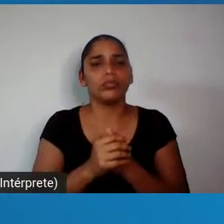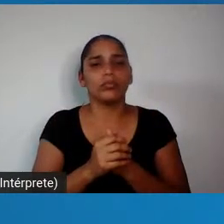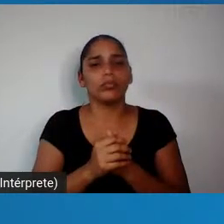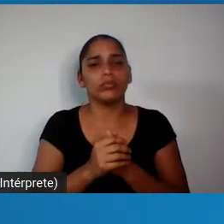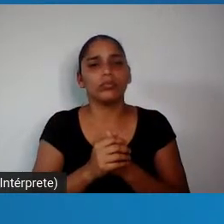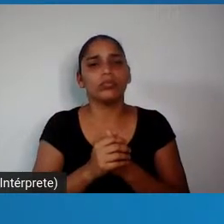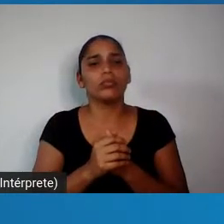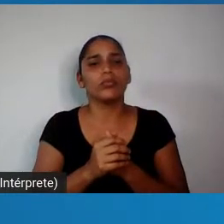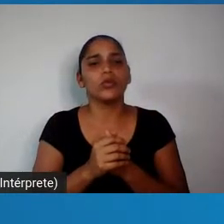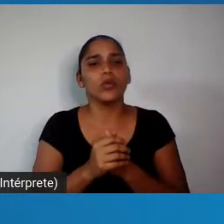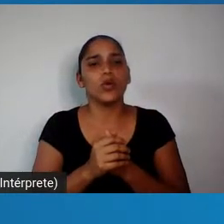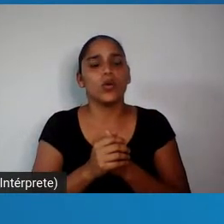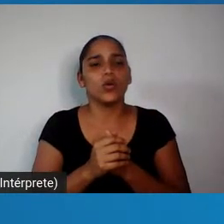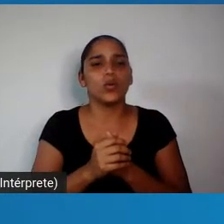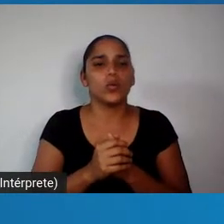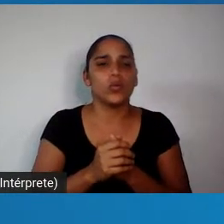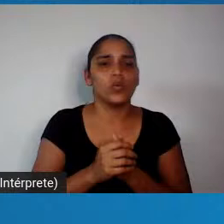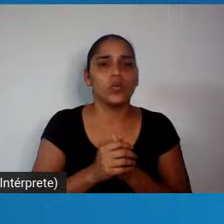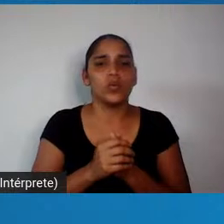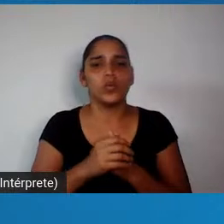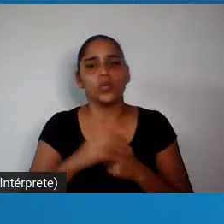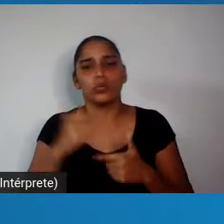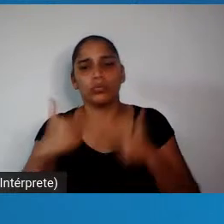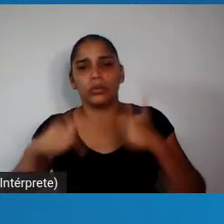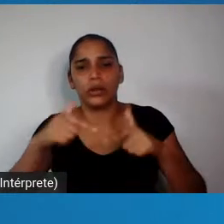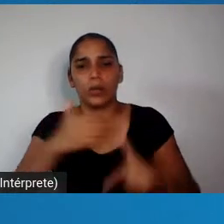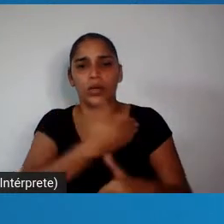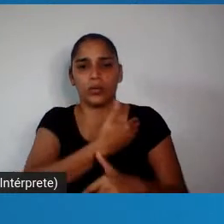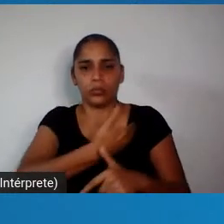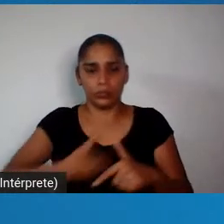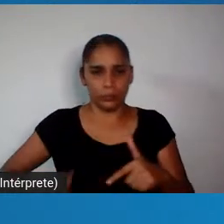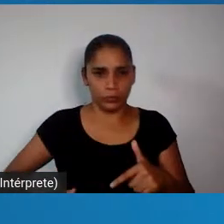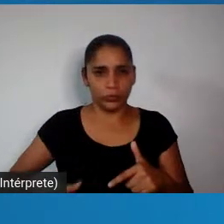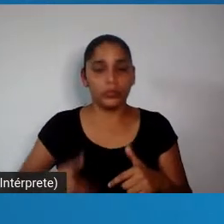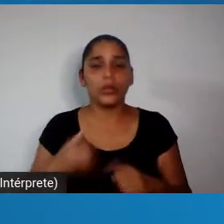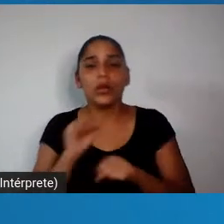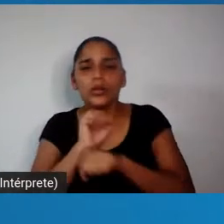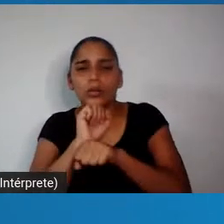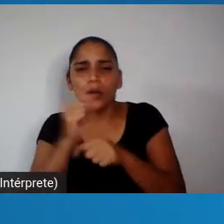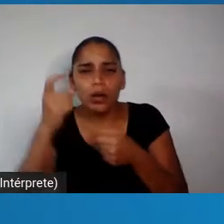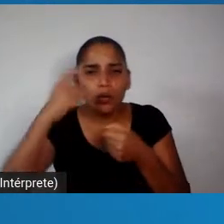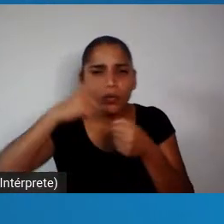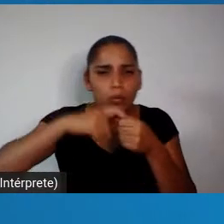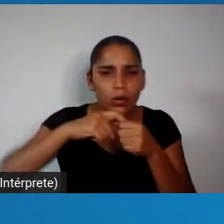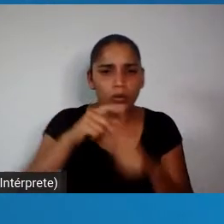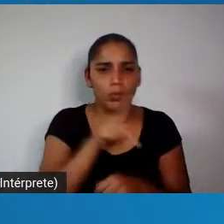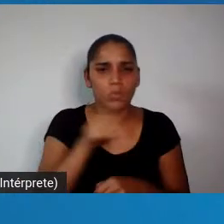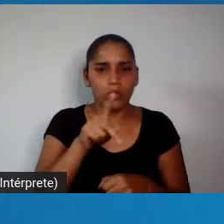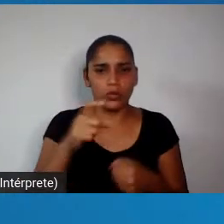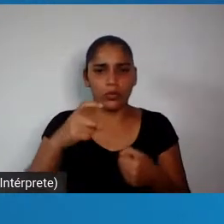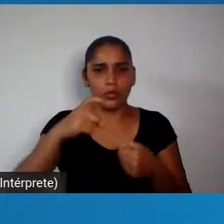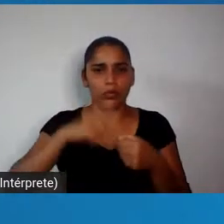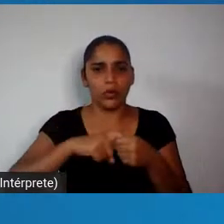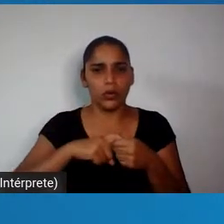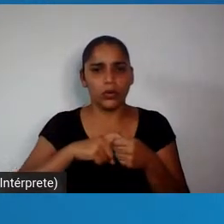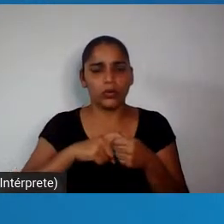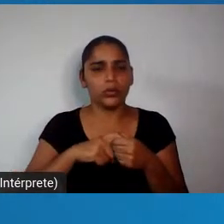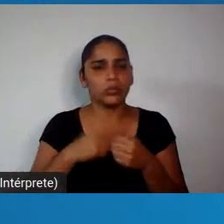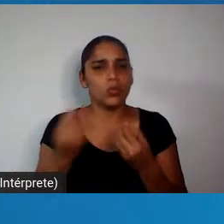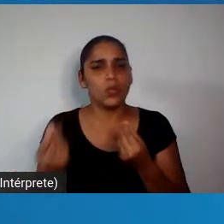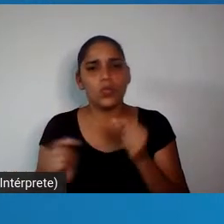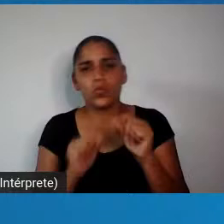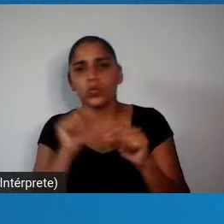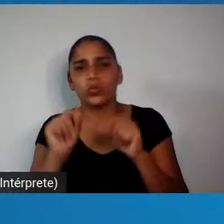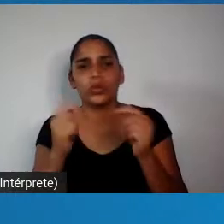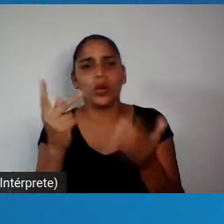os serviços públicos. Mas, enquanto isso, a gente espera a volta do professor Maurício Barreto, que eu não sei o que aconteceu,